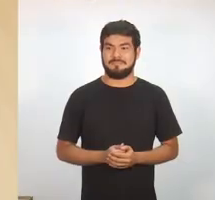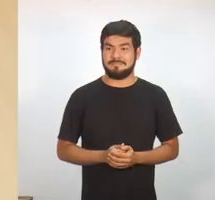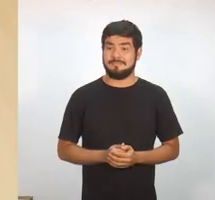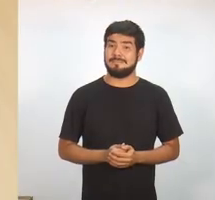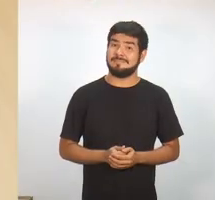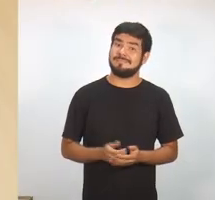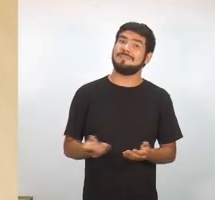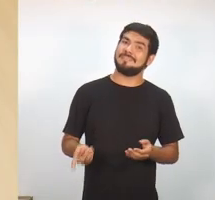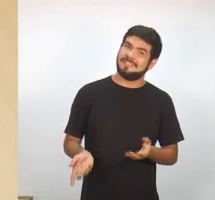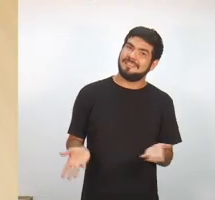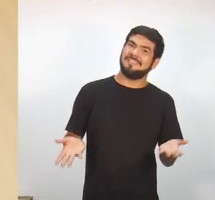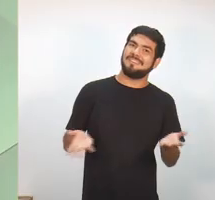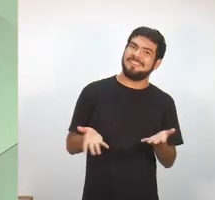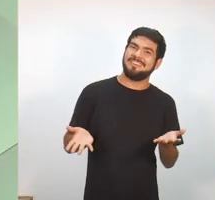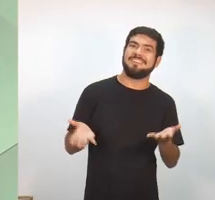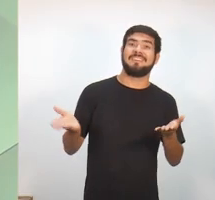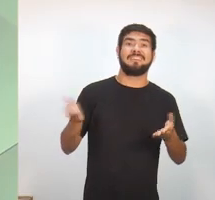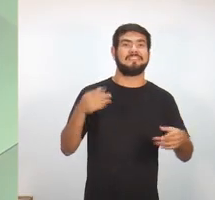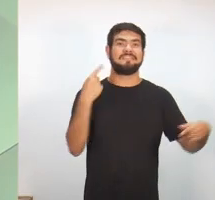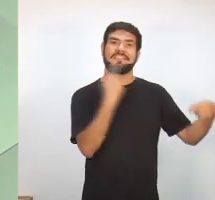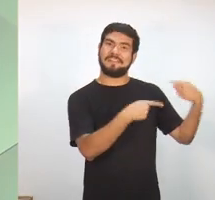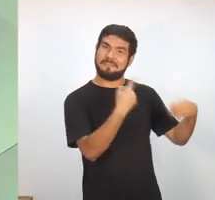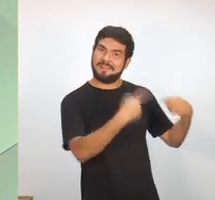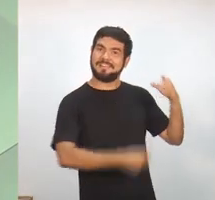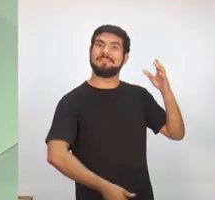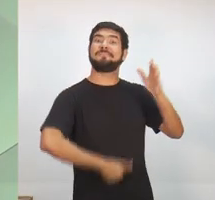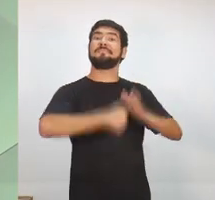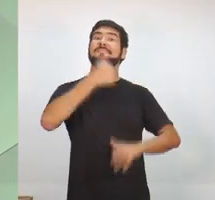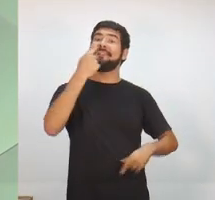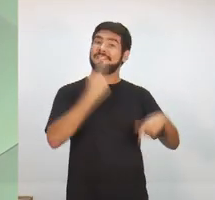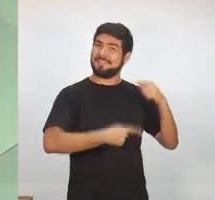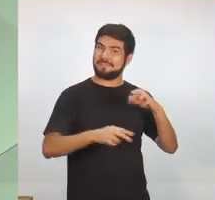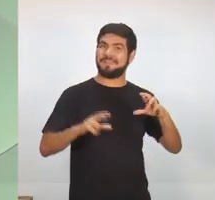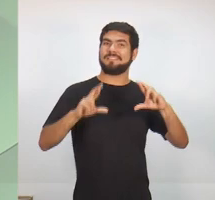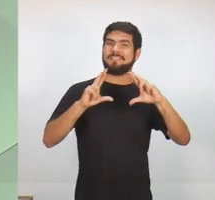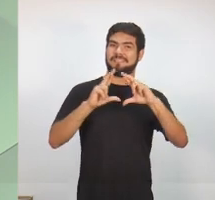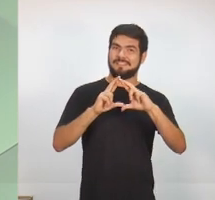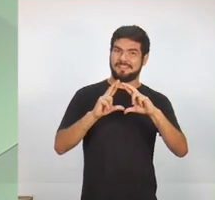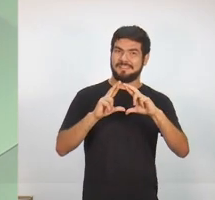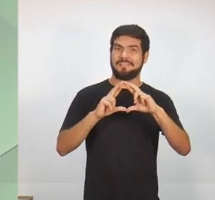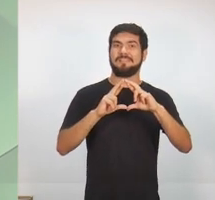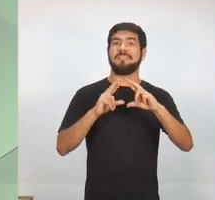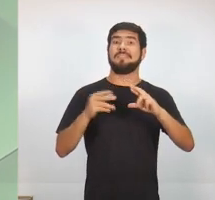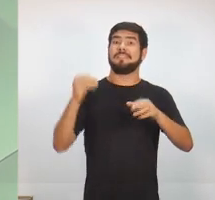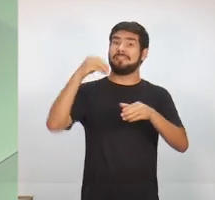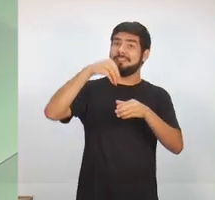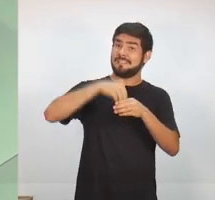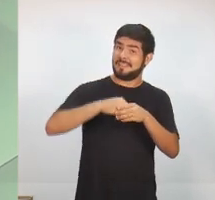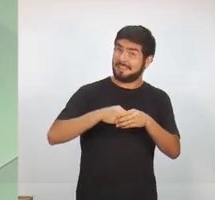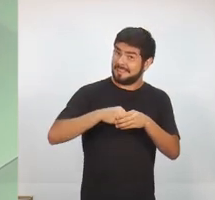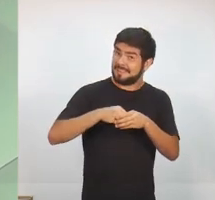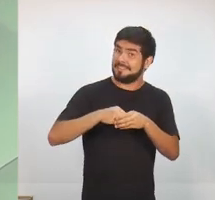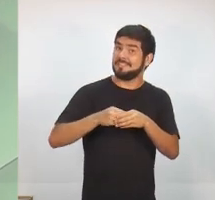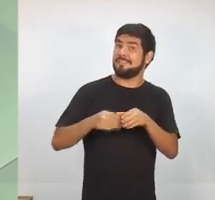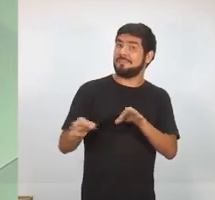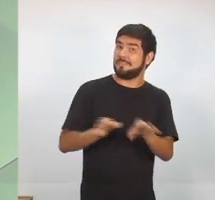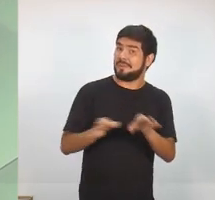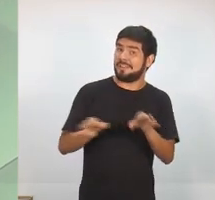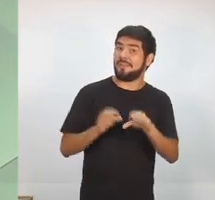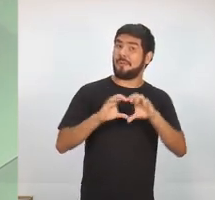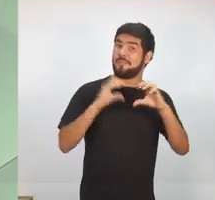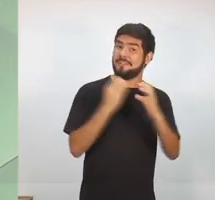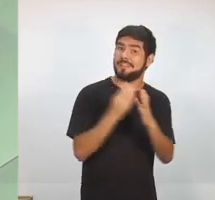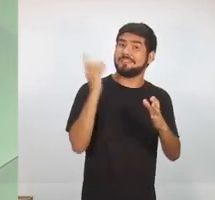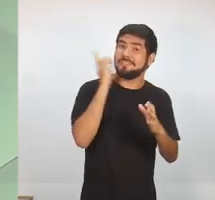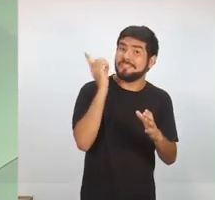Estamos de volta com o nosso debate, o primeiro debate aqui da TV em Tempo, dentro do nosso programa da comunidade de todos os dias. A gente está falando